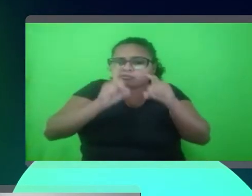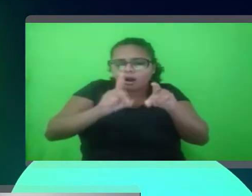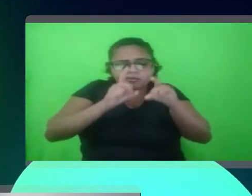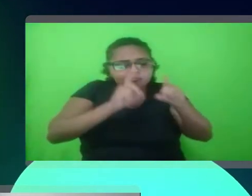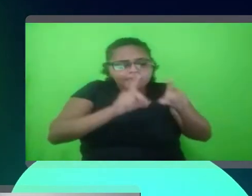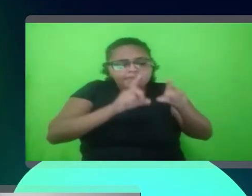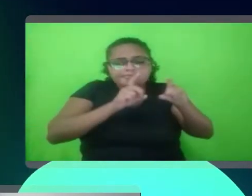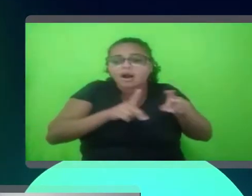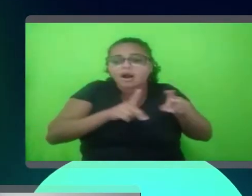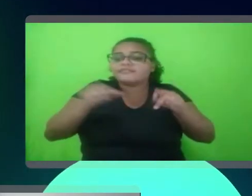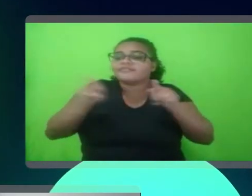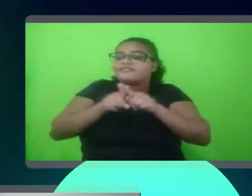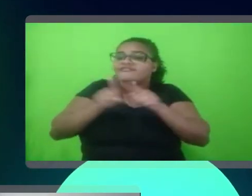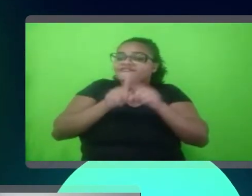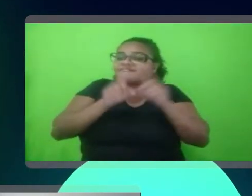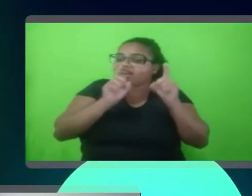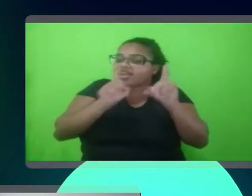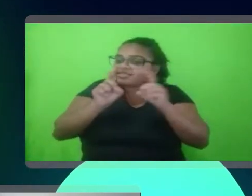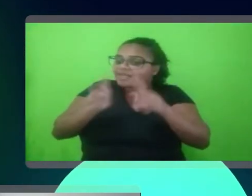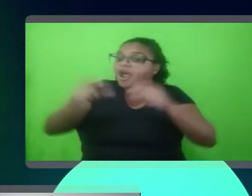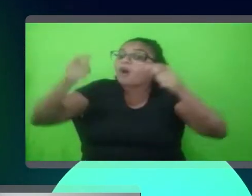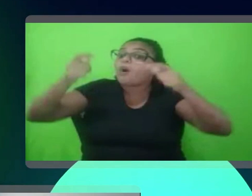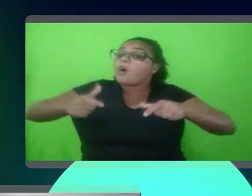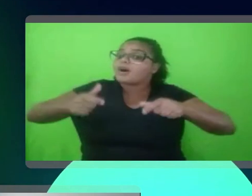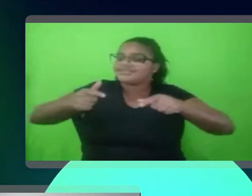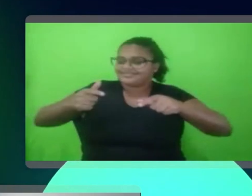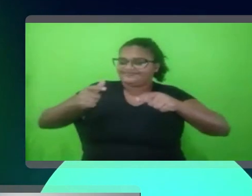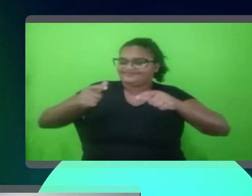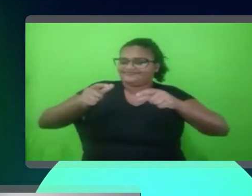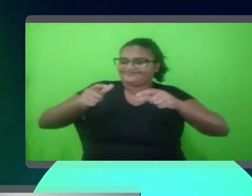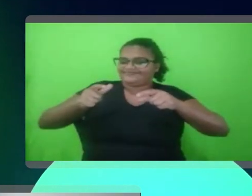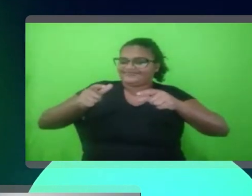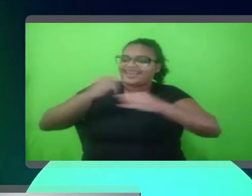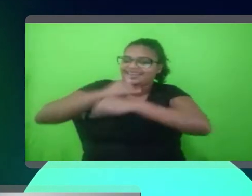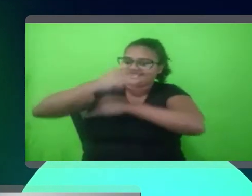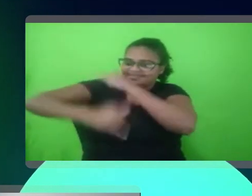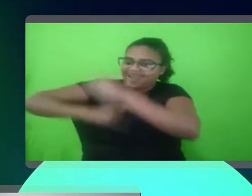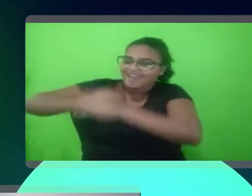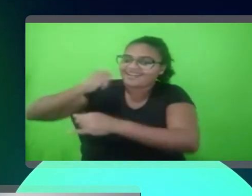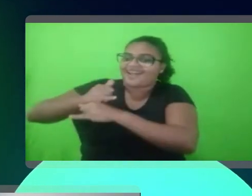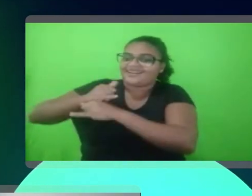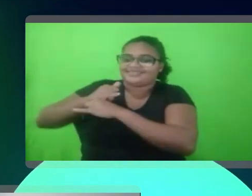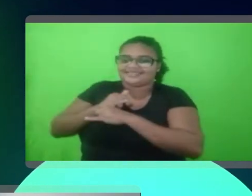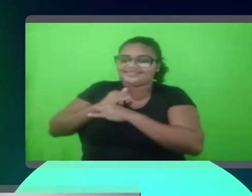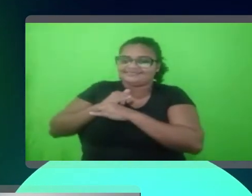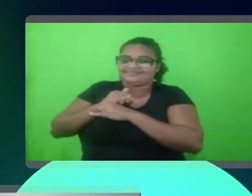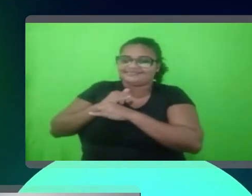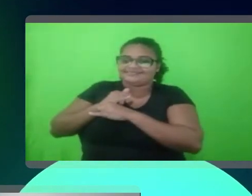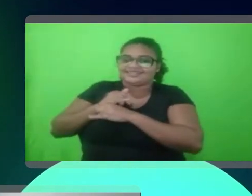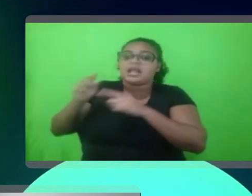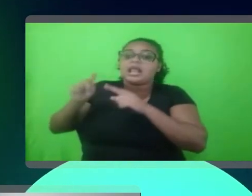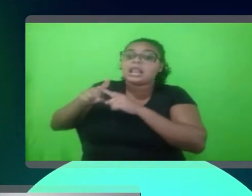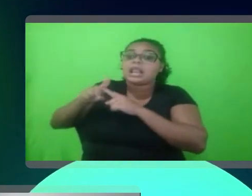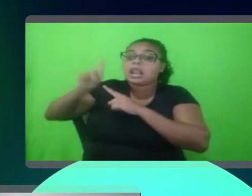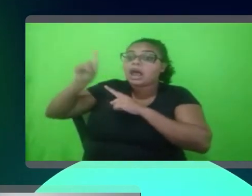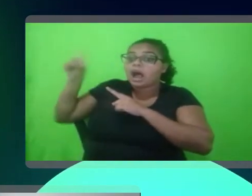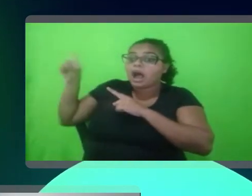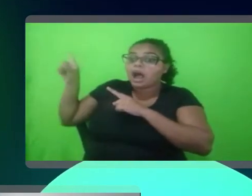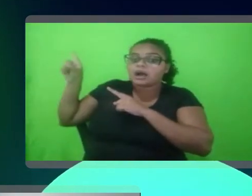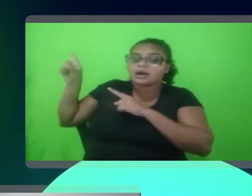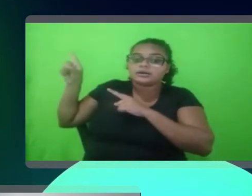internet, elas conseguem, elas têm infraestrutura para isso. Mas você pensar que, às vezes, um produtor artesanal no interior,